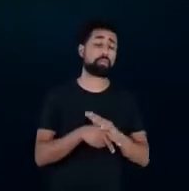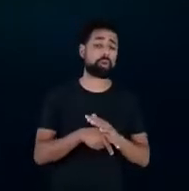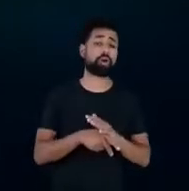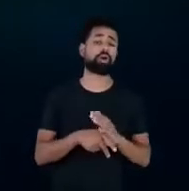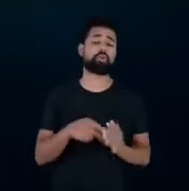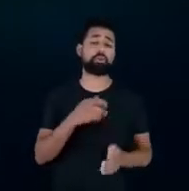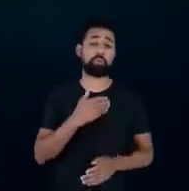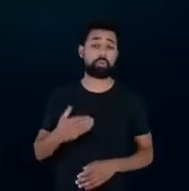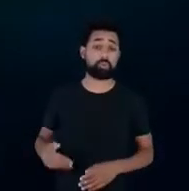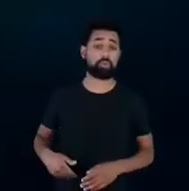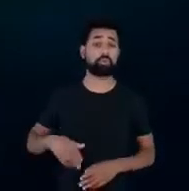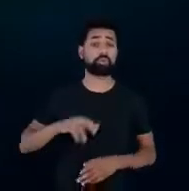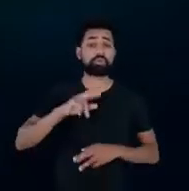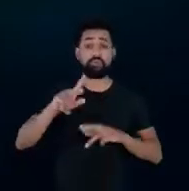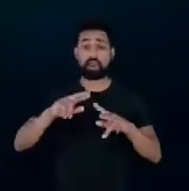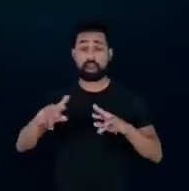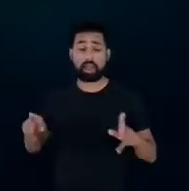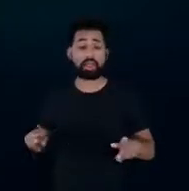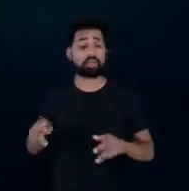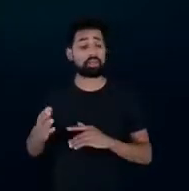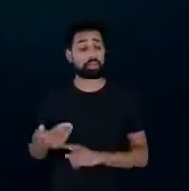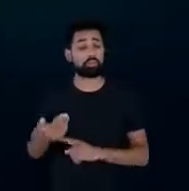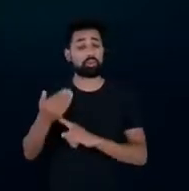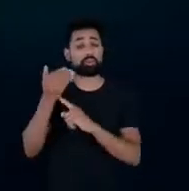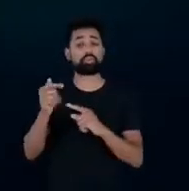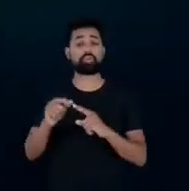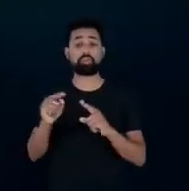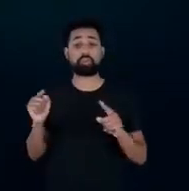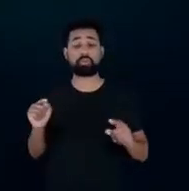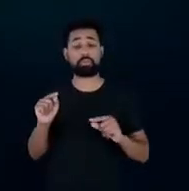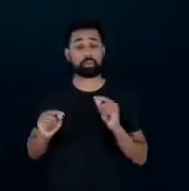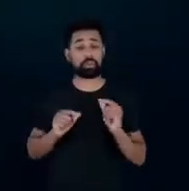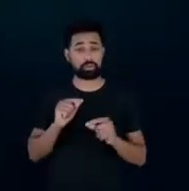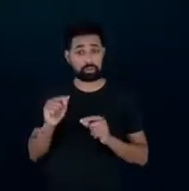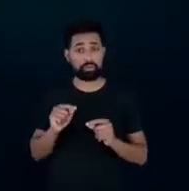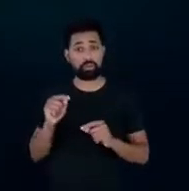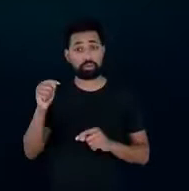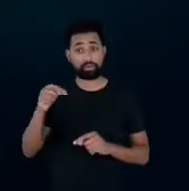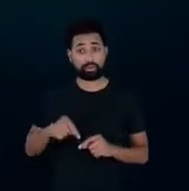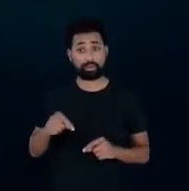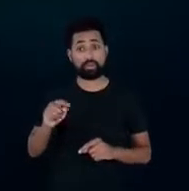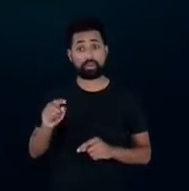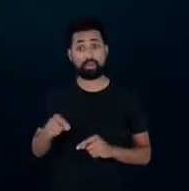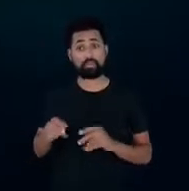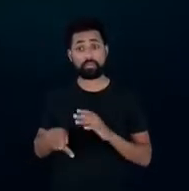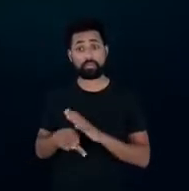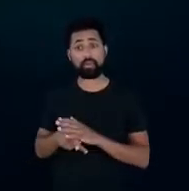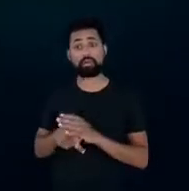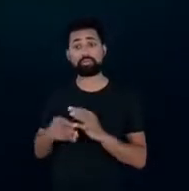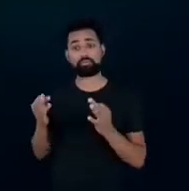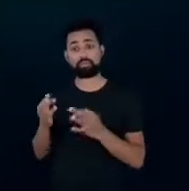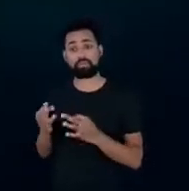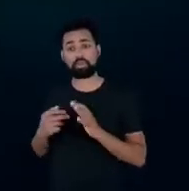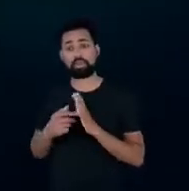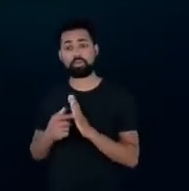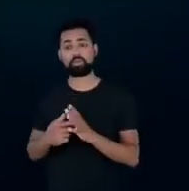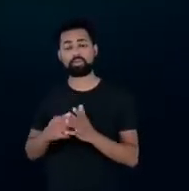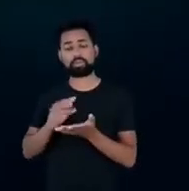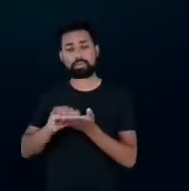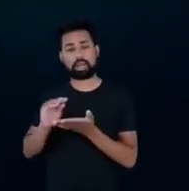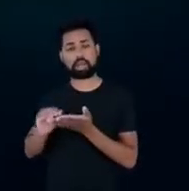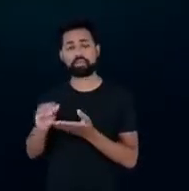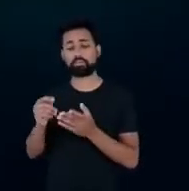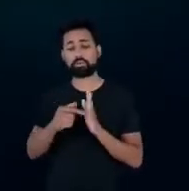diferentes tecnologias mas como foco de interesse nosso aqui é eficiência energética eu trouxe os dados de eficiência